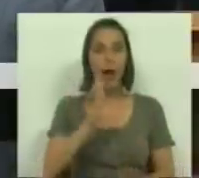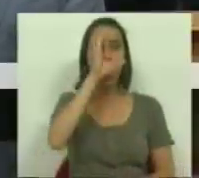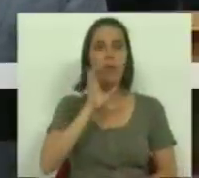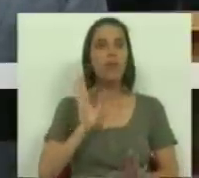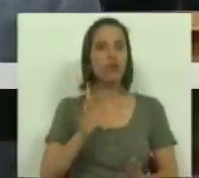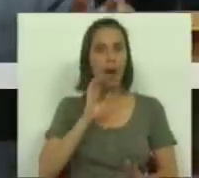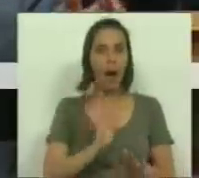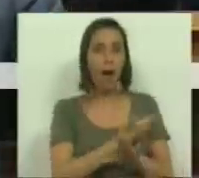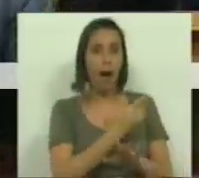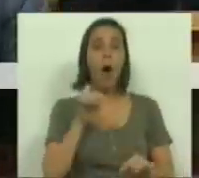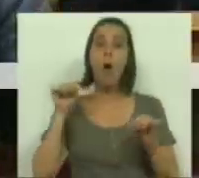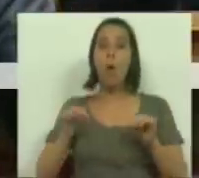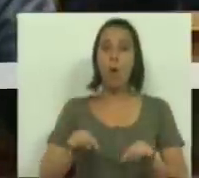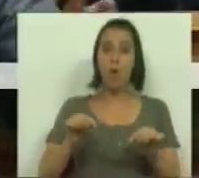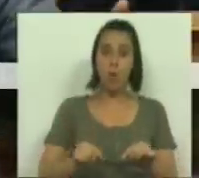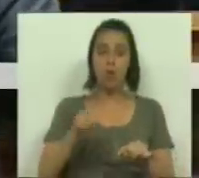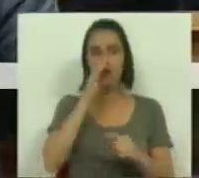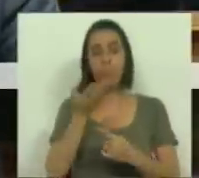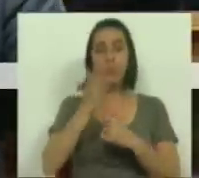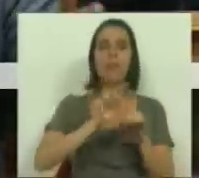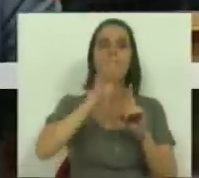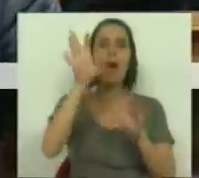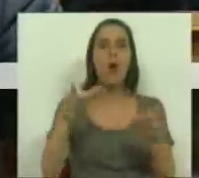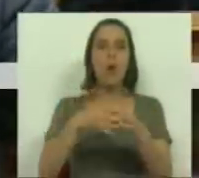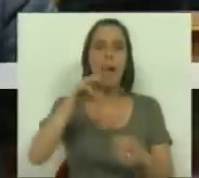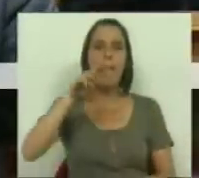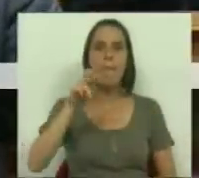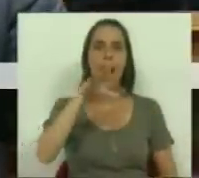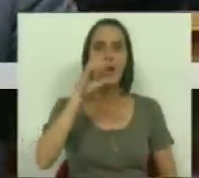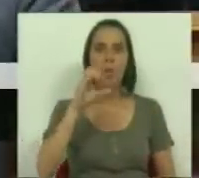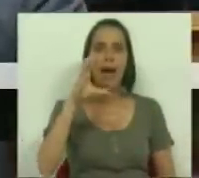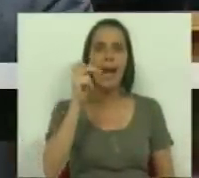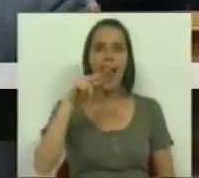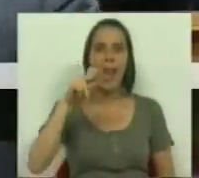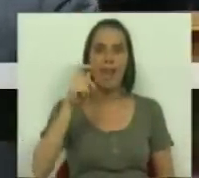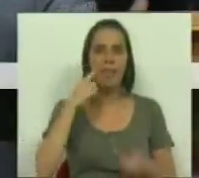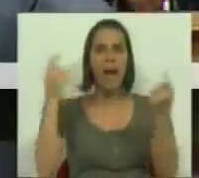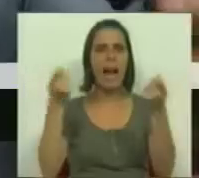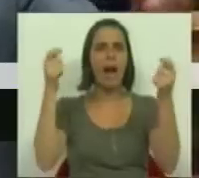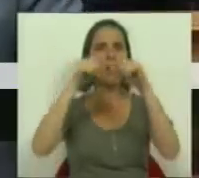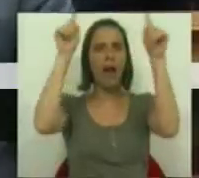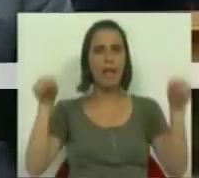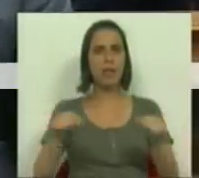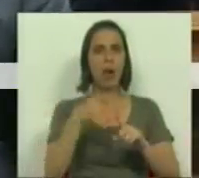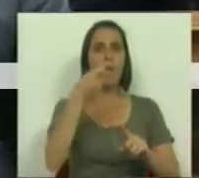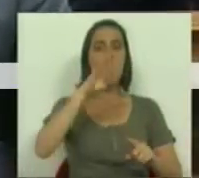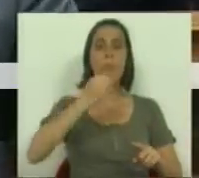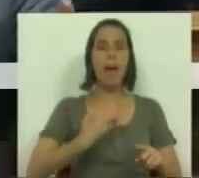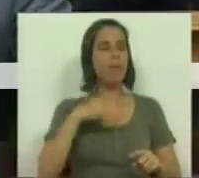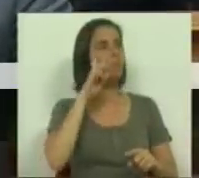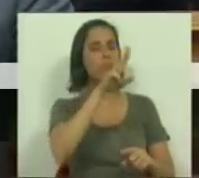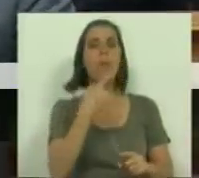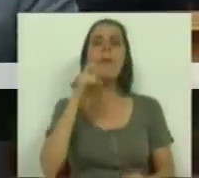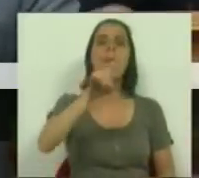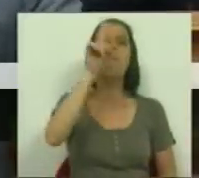pelo Governo. Ainda hoje, se formos, por exemplo, ao Conselho do Marco do Canaveses, vemos lá cartazes do Partido Social Democrata